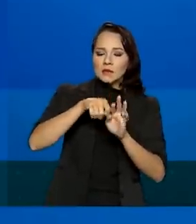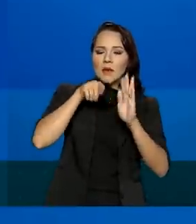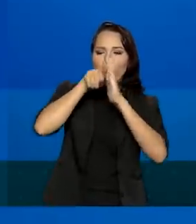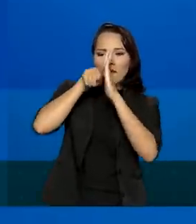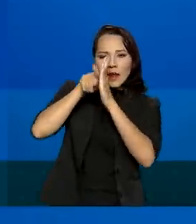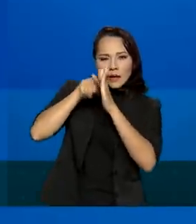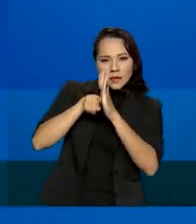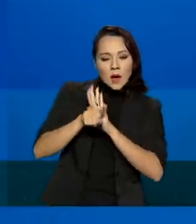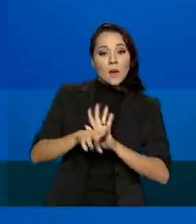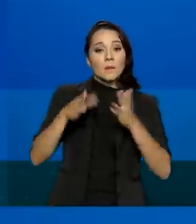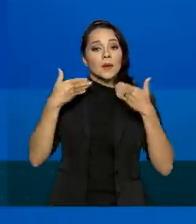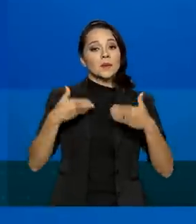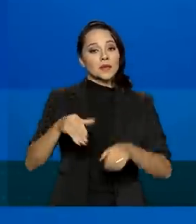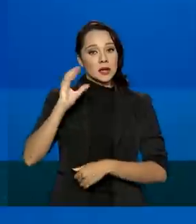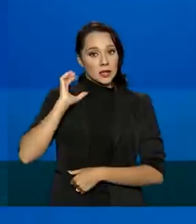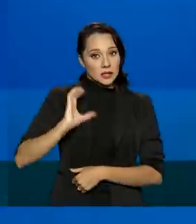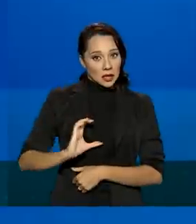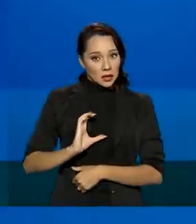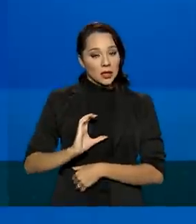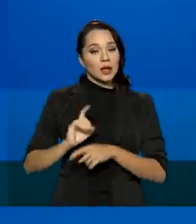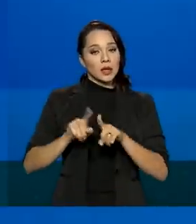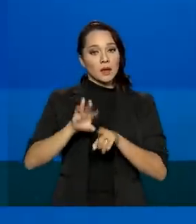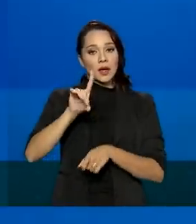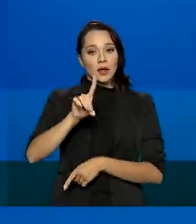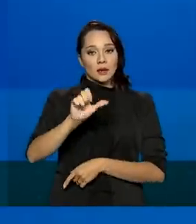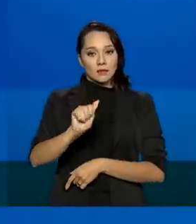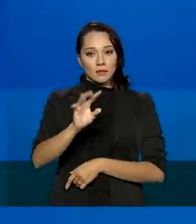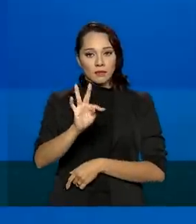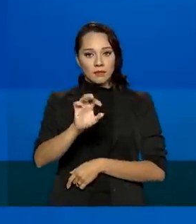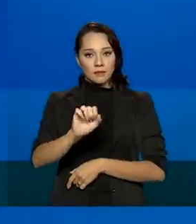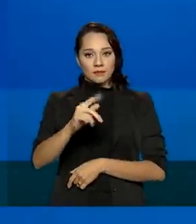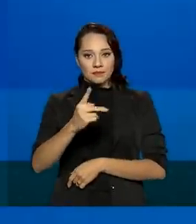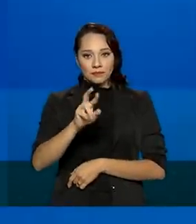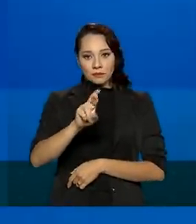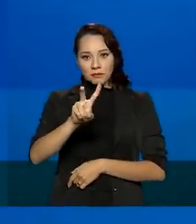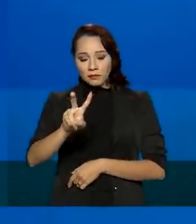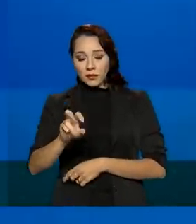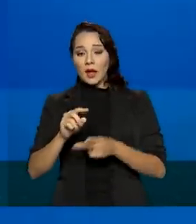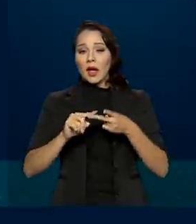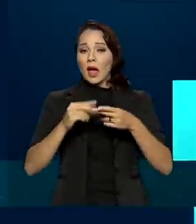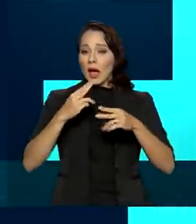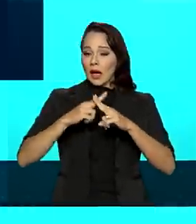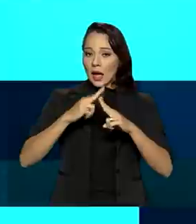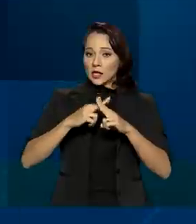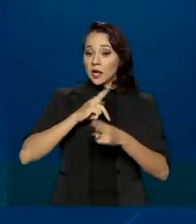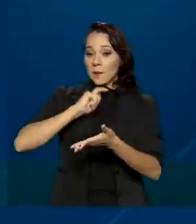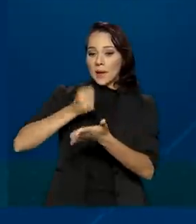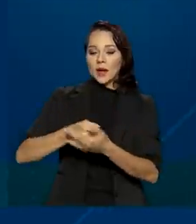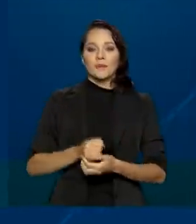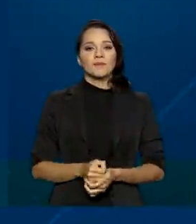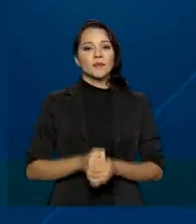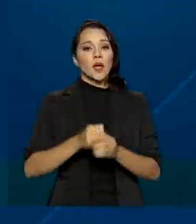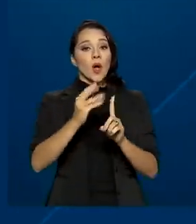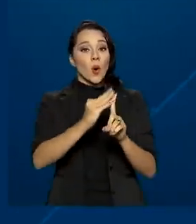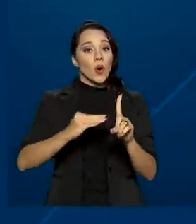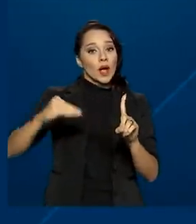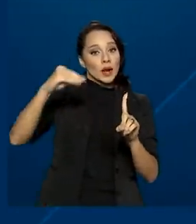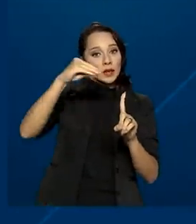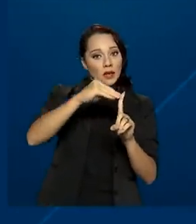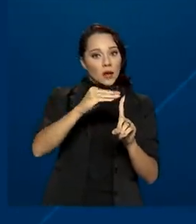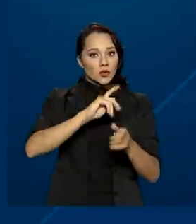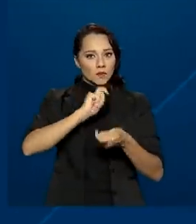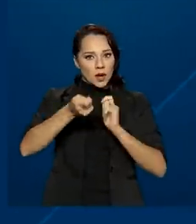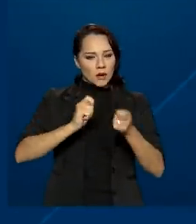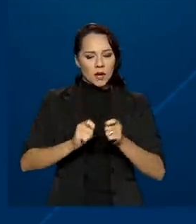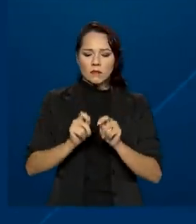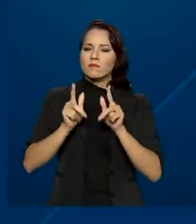realizada pelo Ministério da Cidadania, data breve. E a Caixa é o agente pagador. O calendário de pagamento também